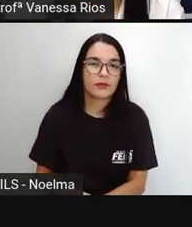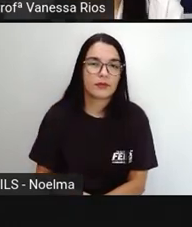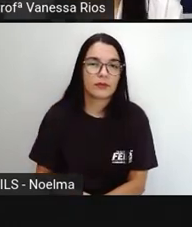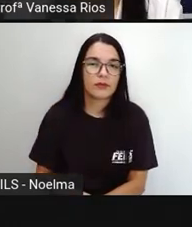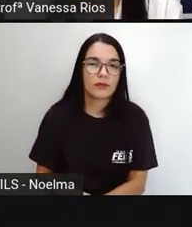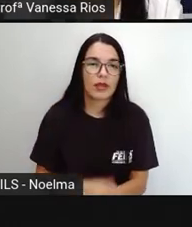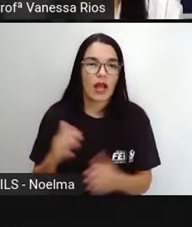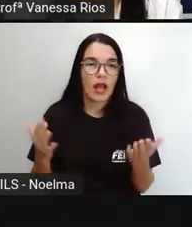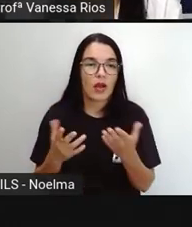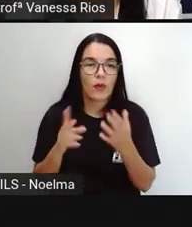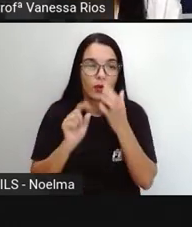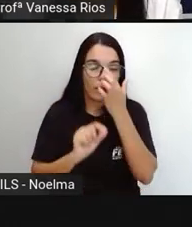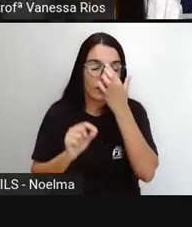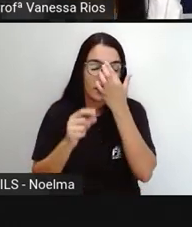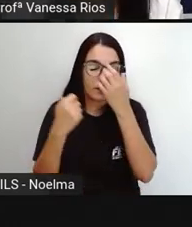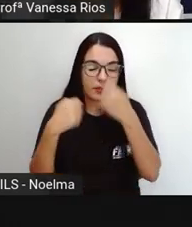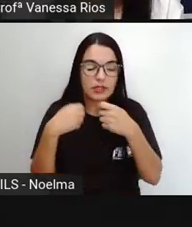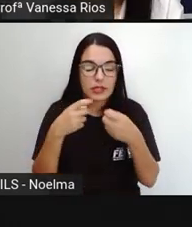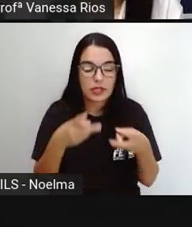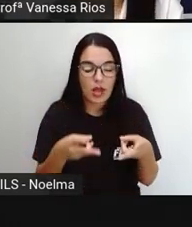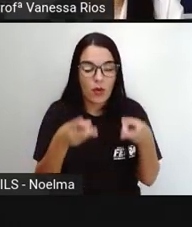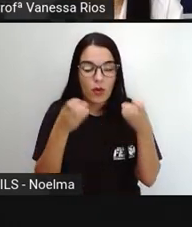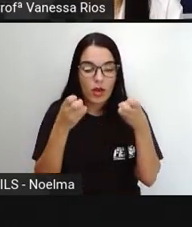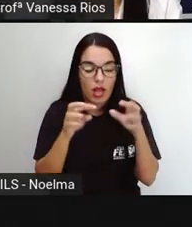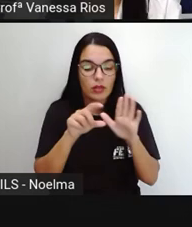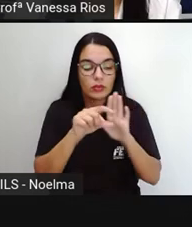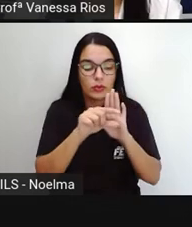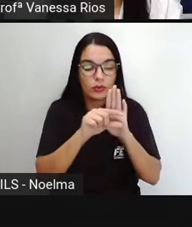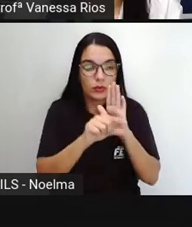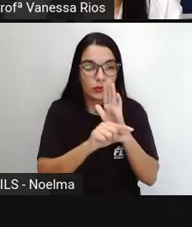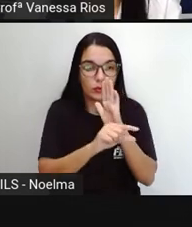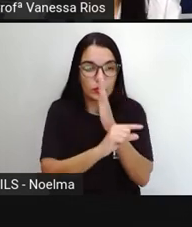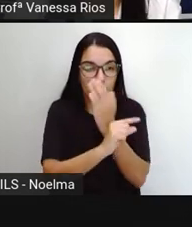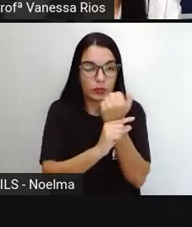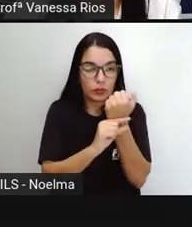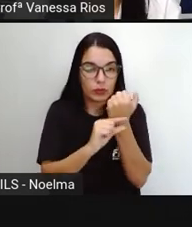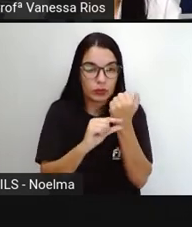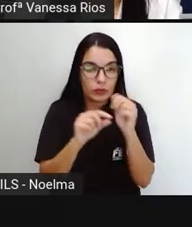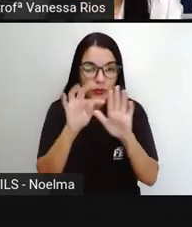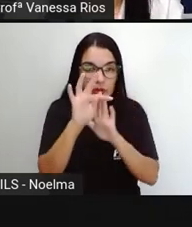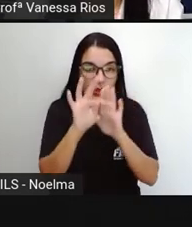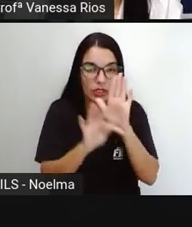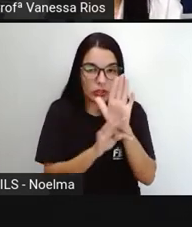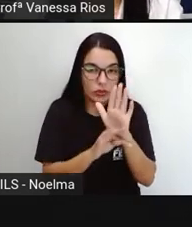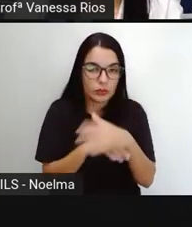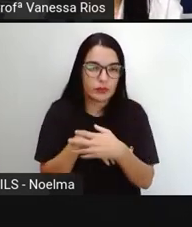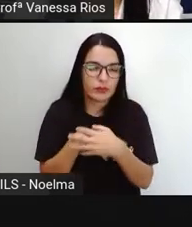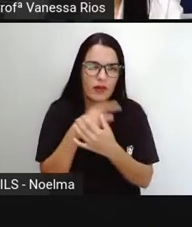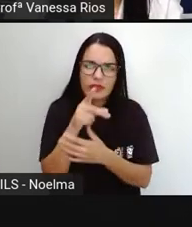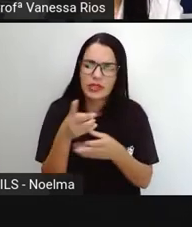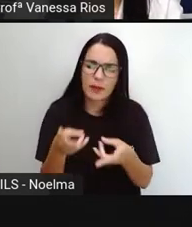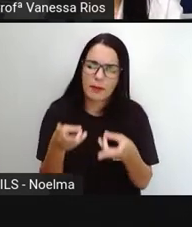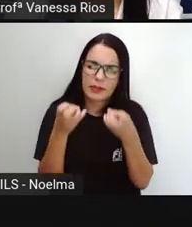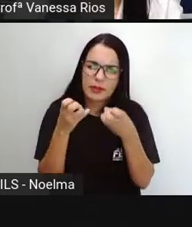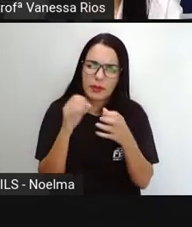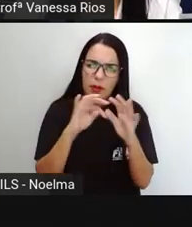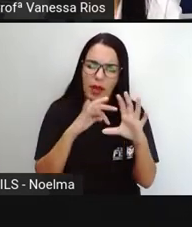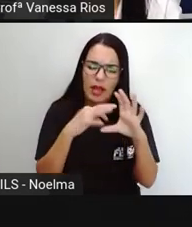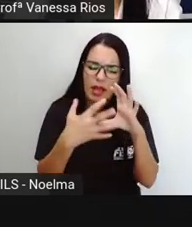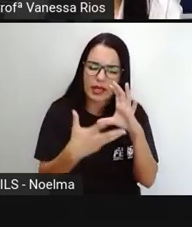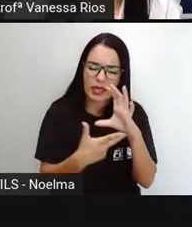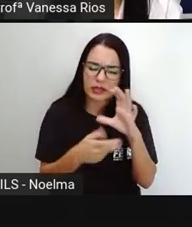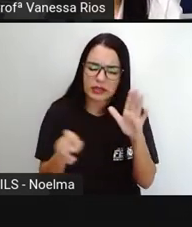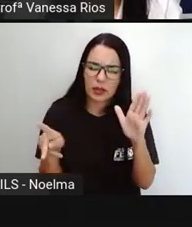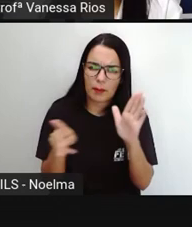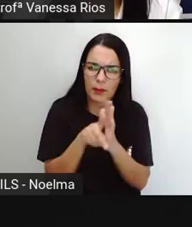Em relação aí a esse texto, a este poema que a gente já fez a leitura anteriormente. Você percebeu aí as características